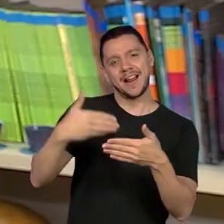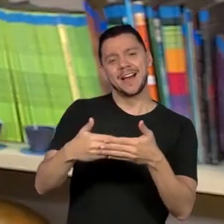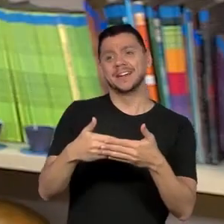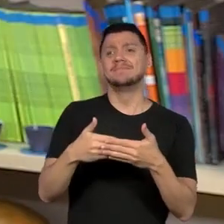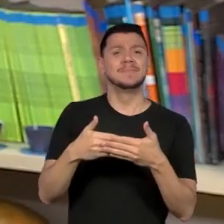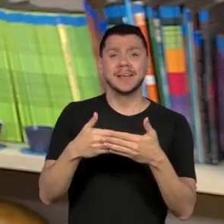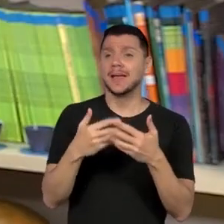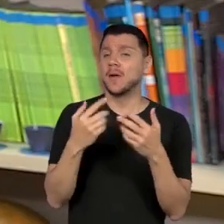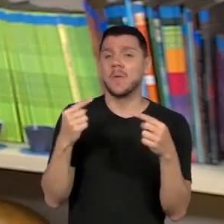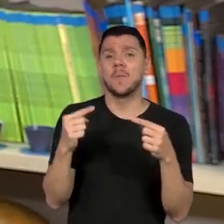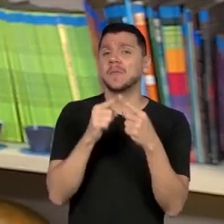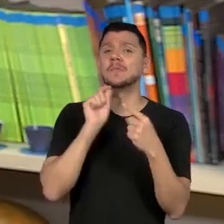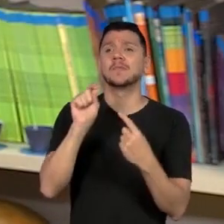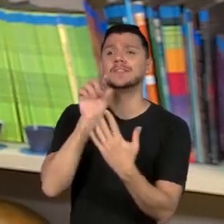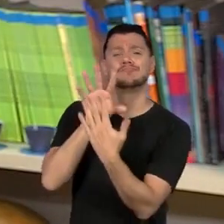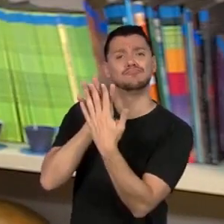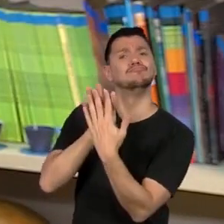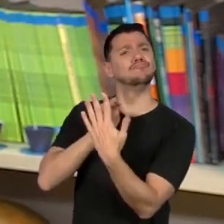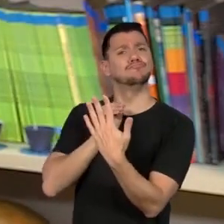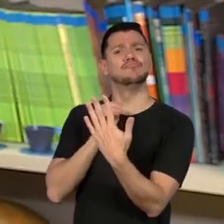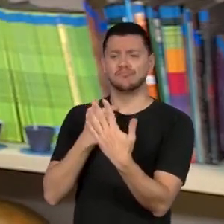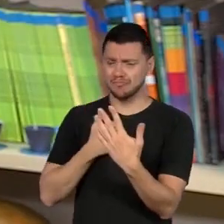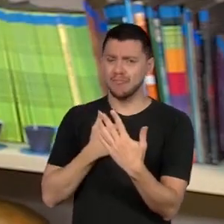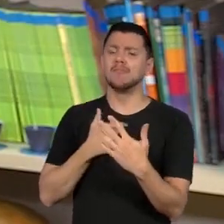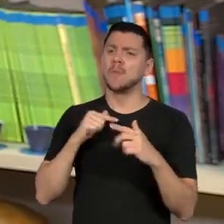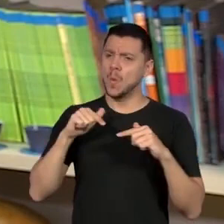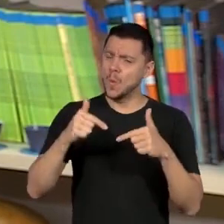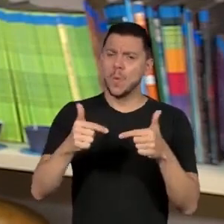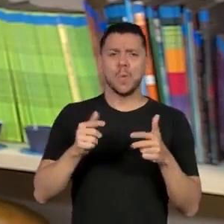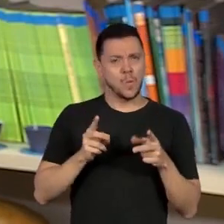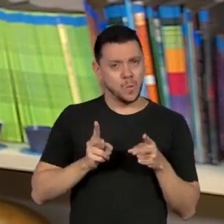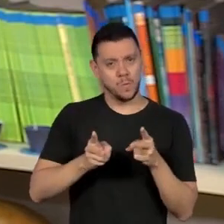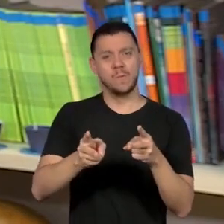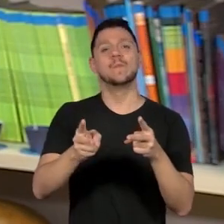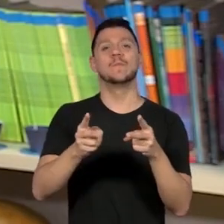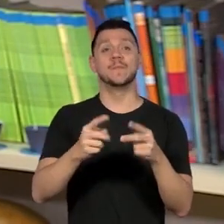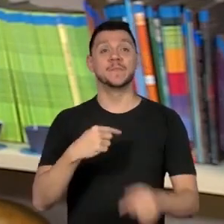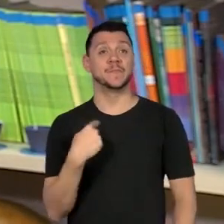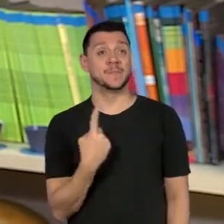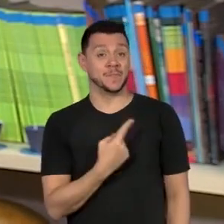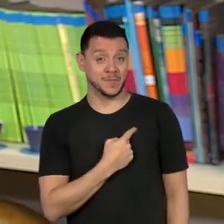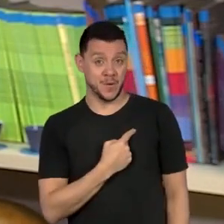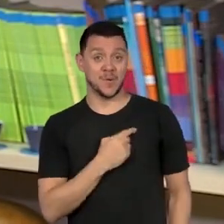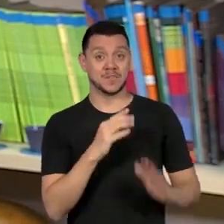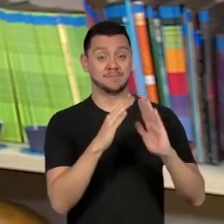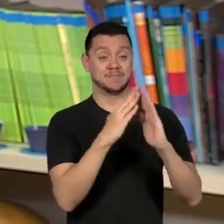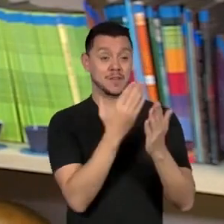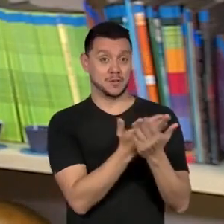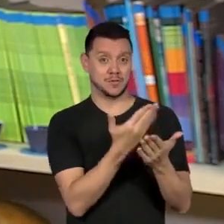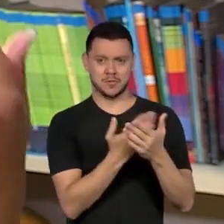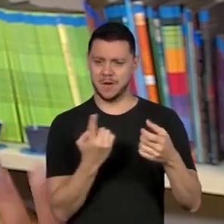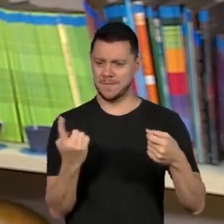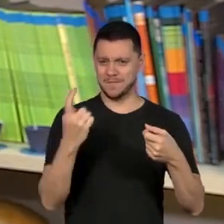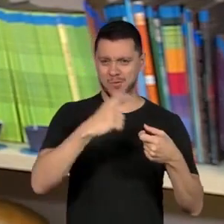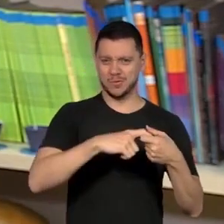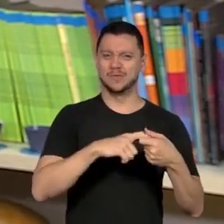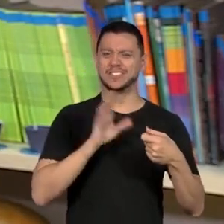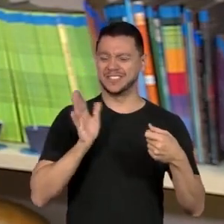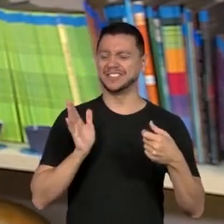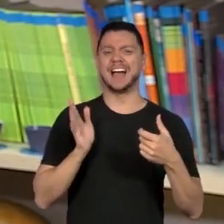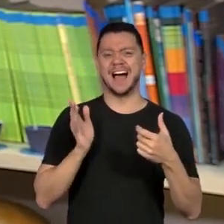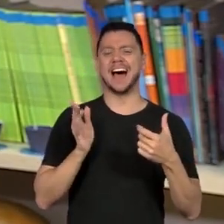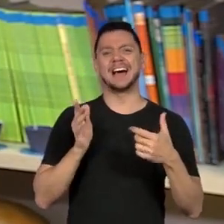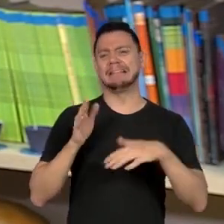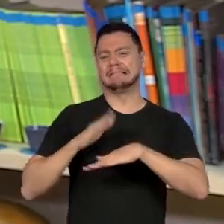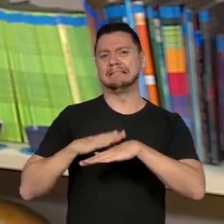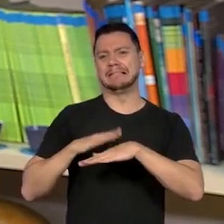para a gente continuar, né? A gente estar voltando para a escola depois de tantas idades é